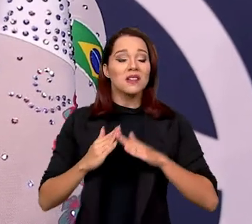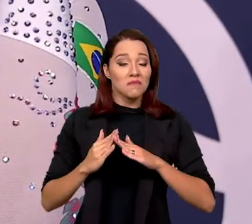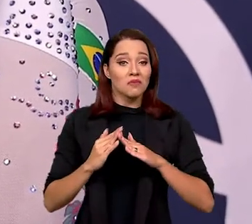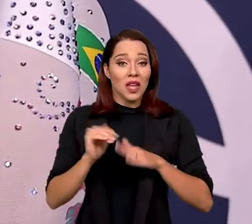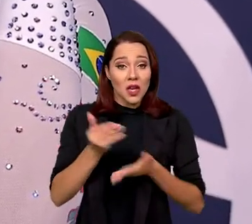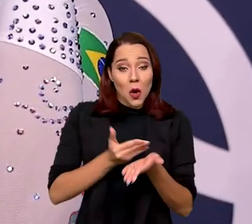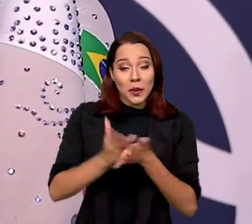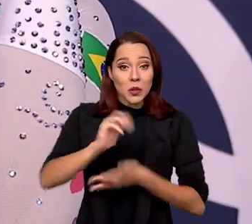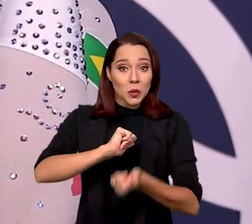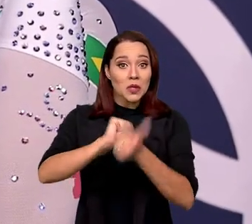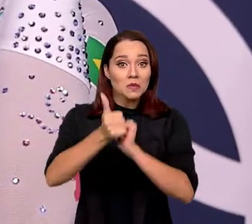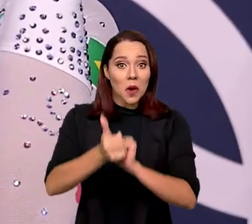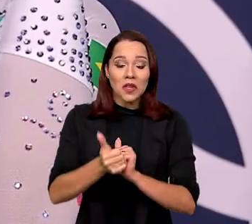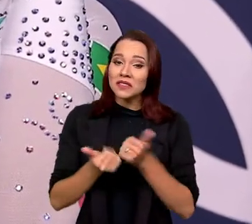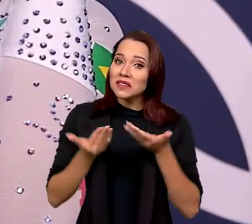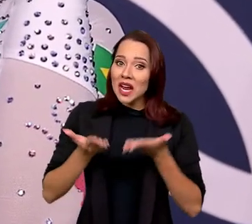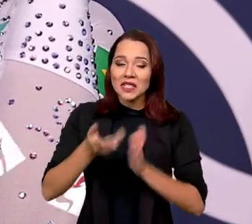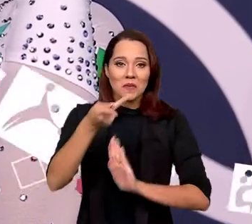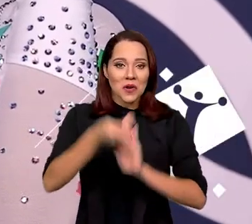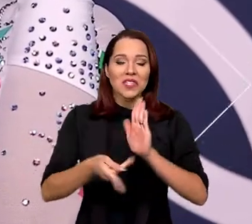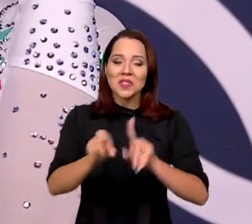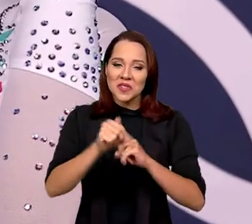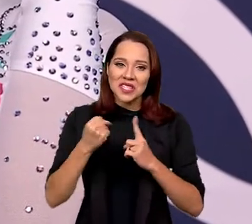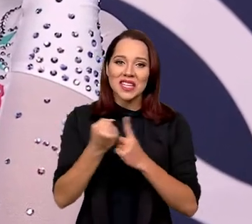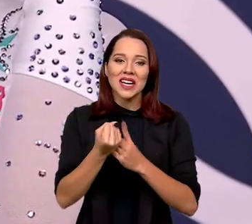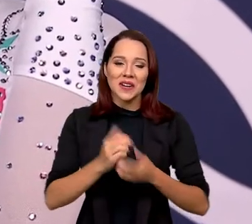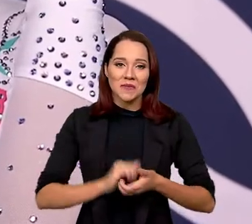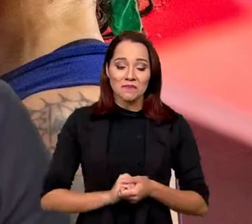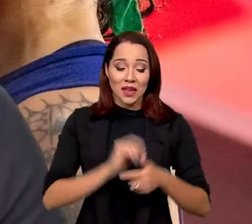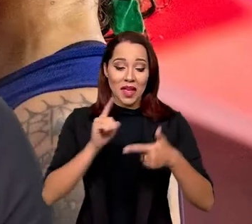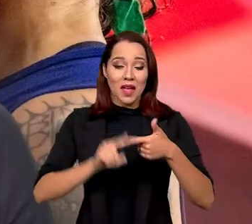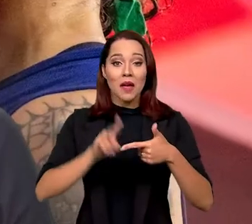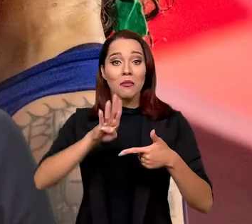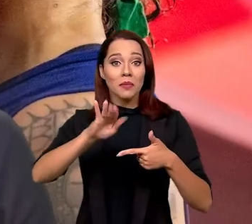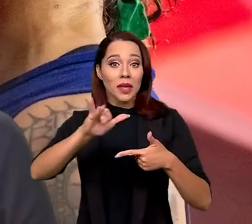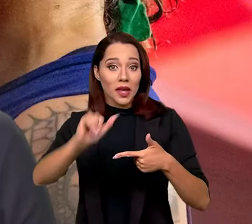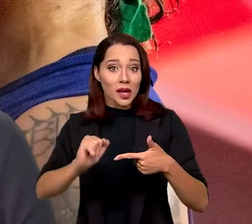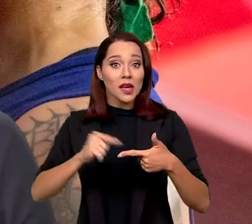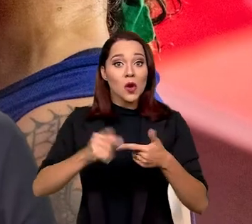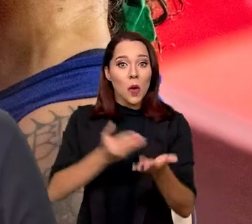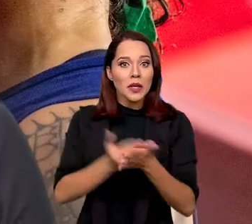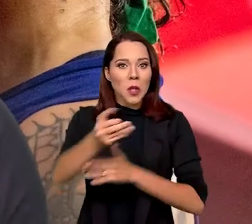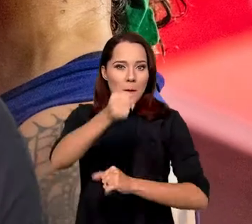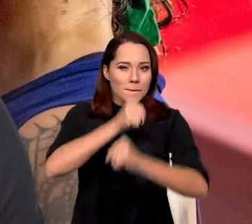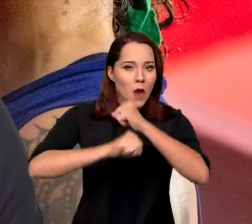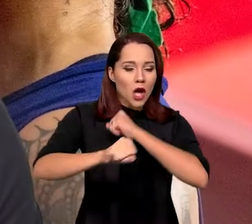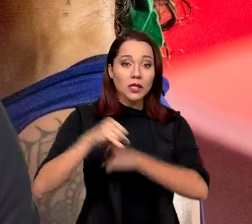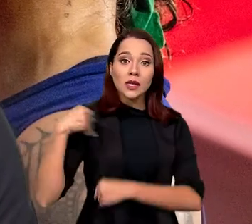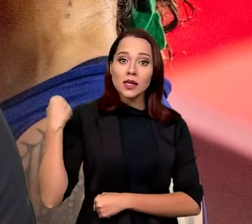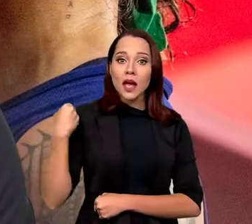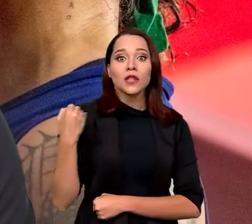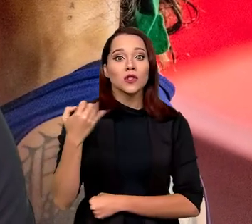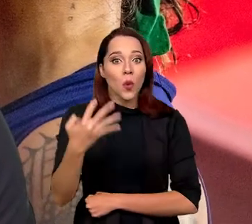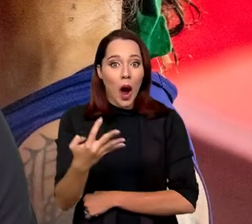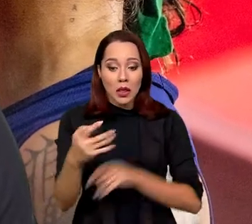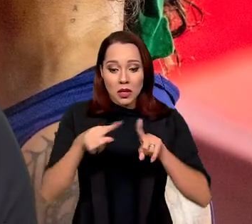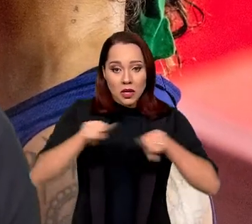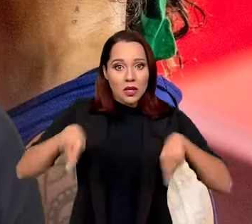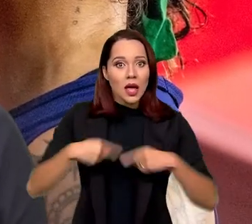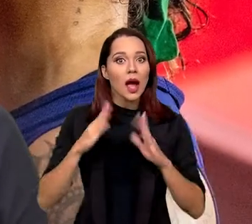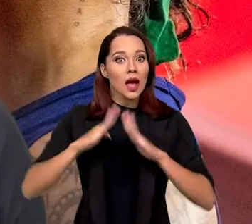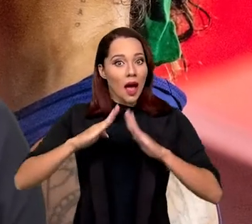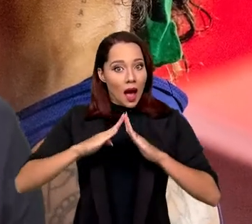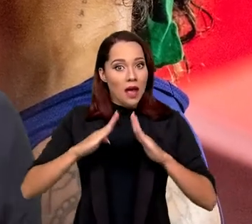e que começou no esporte graças a um projeto social. Teve a Bia Ferreira, que começou no boxe aos 4 anos na